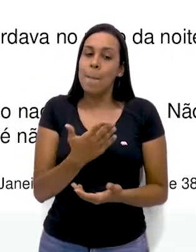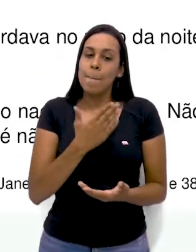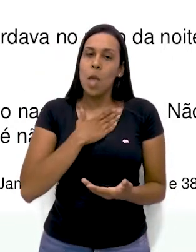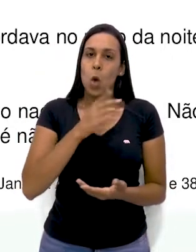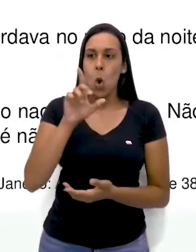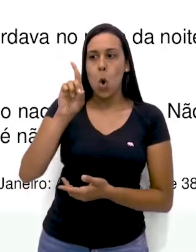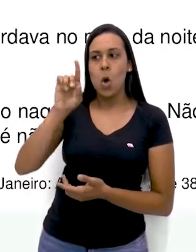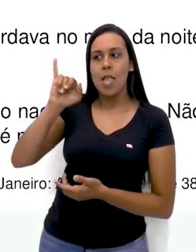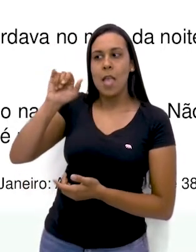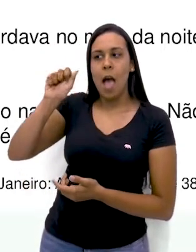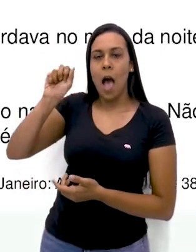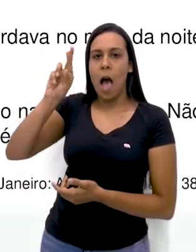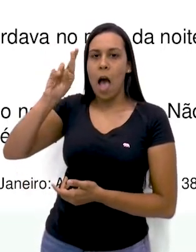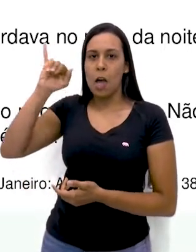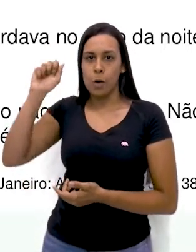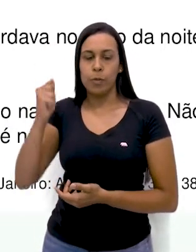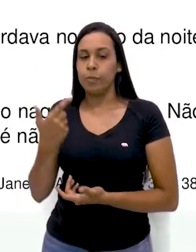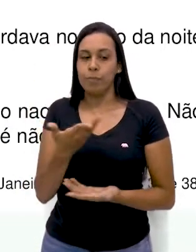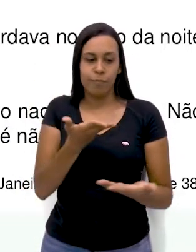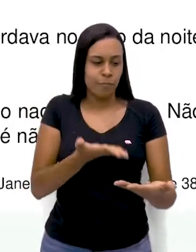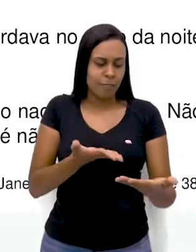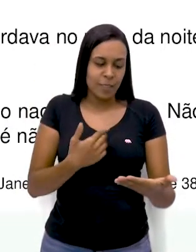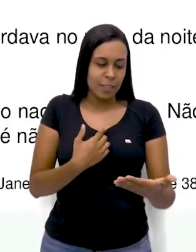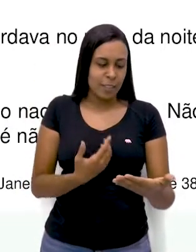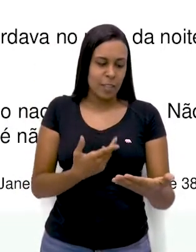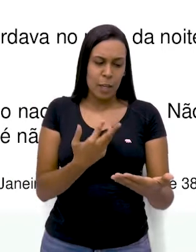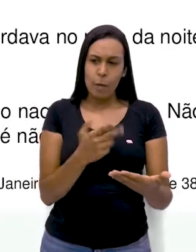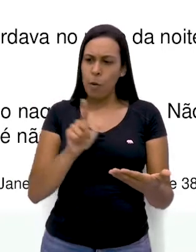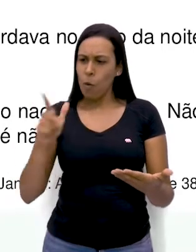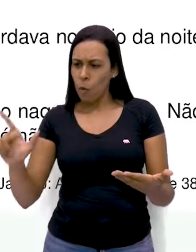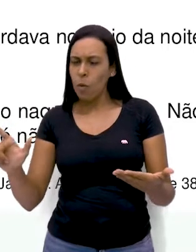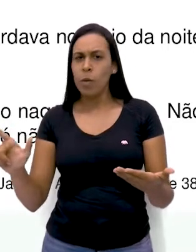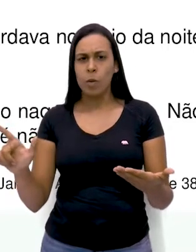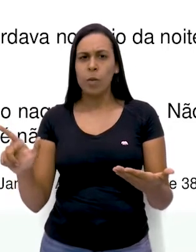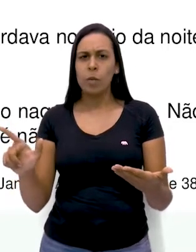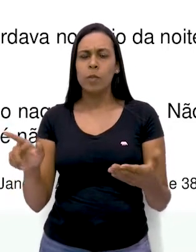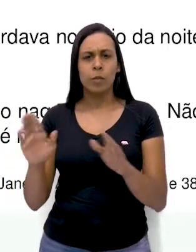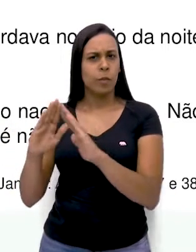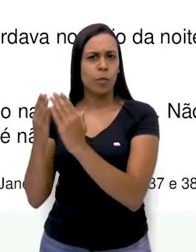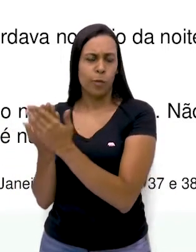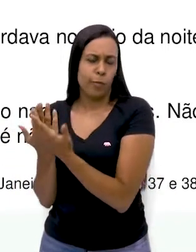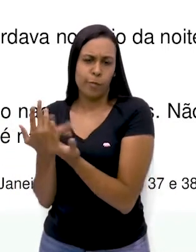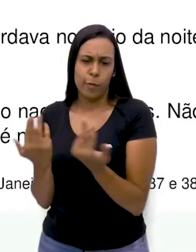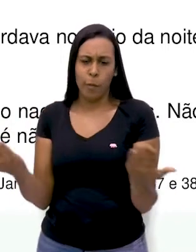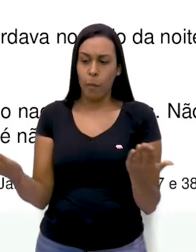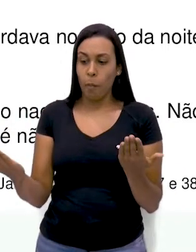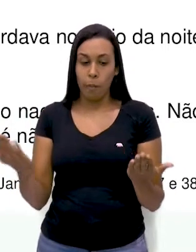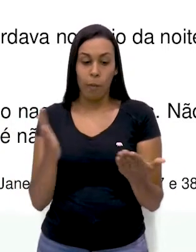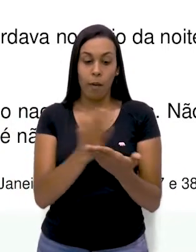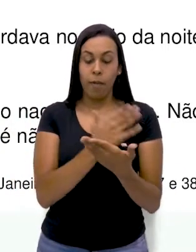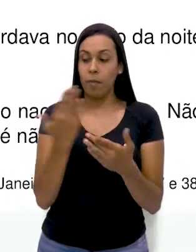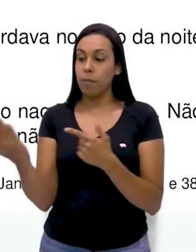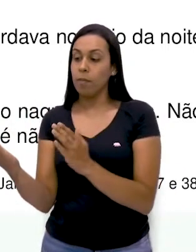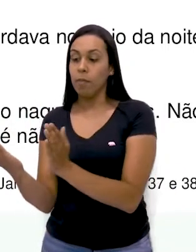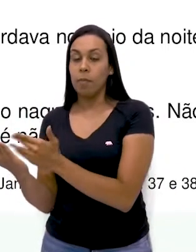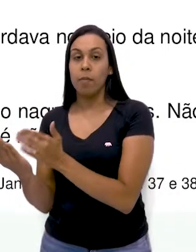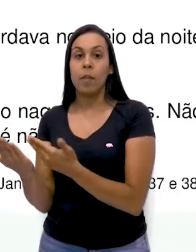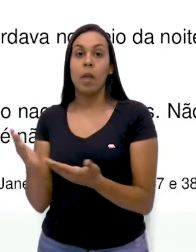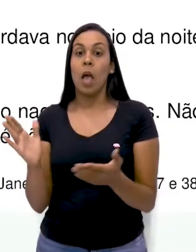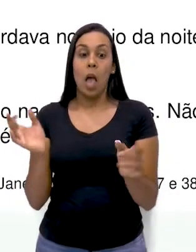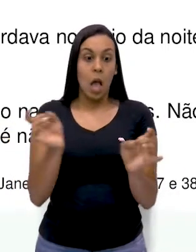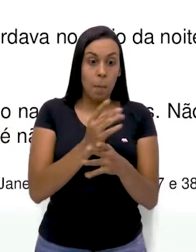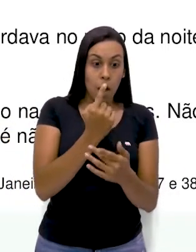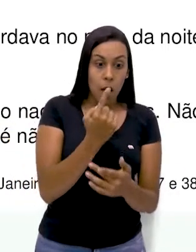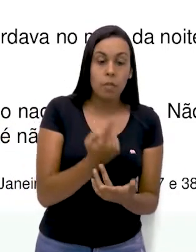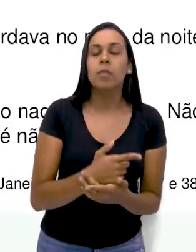diário. A cara dele era igual um dos outros, da escola. Acabava um e começava